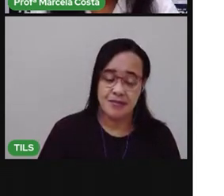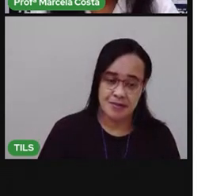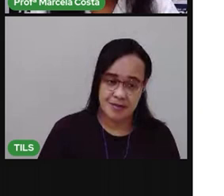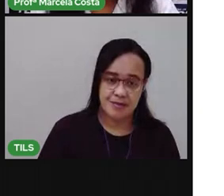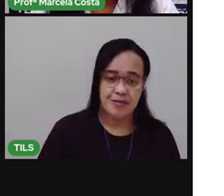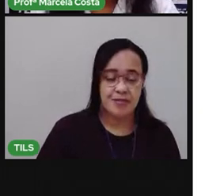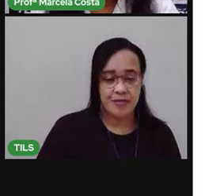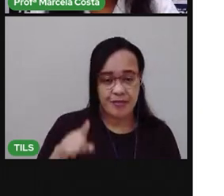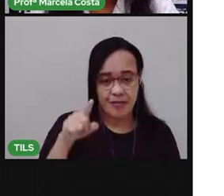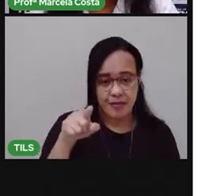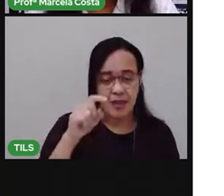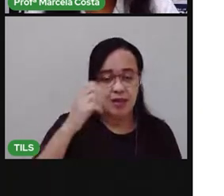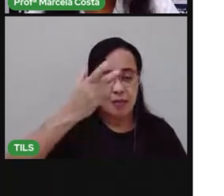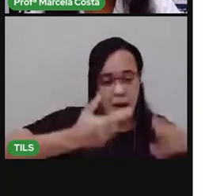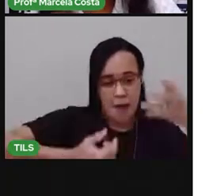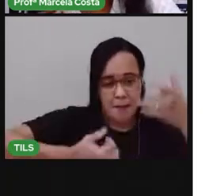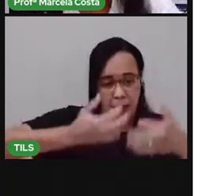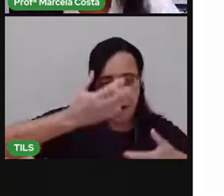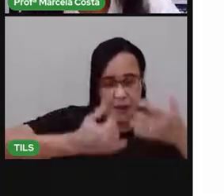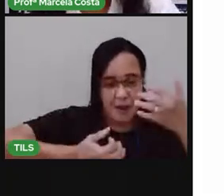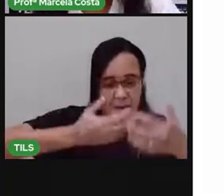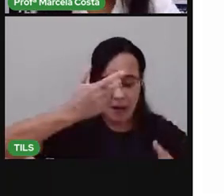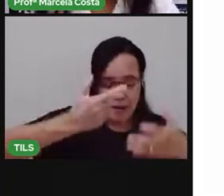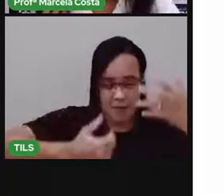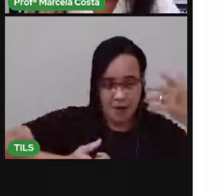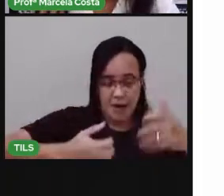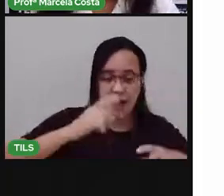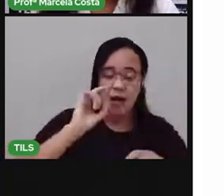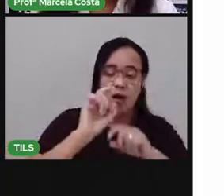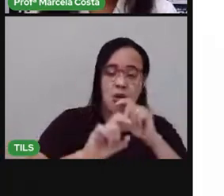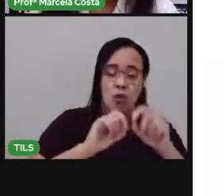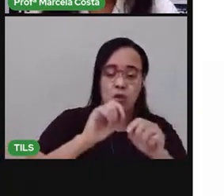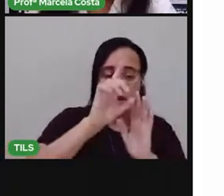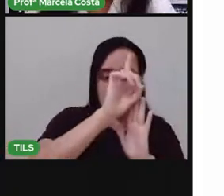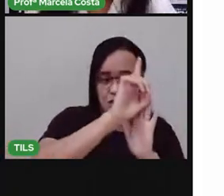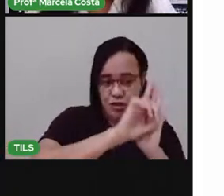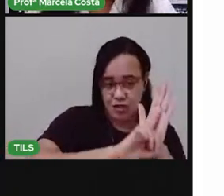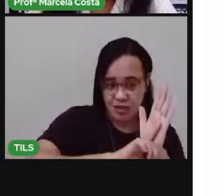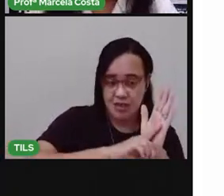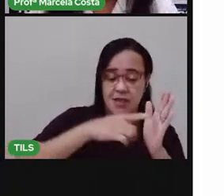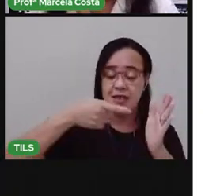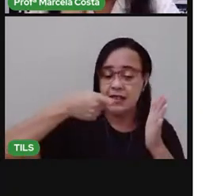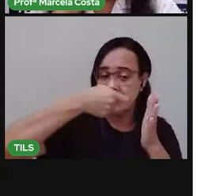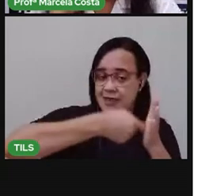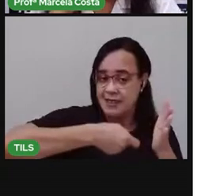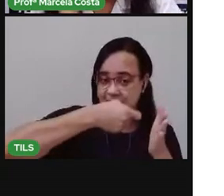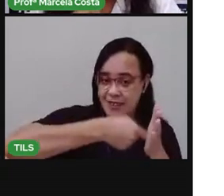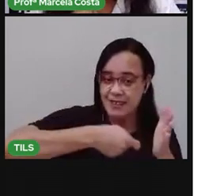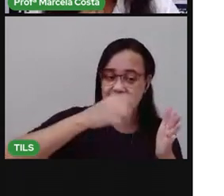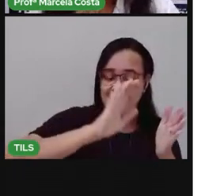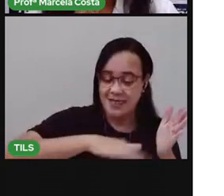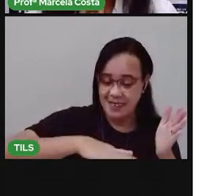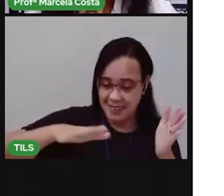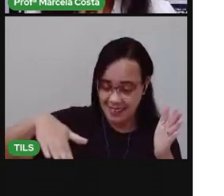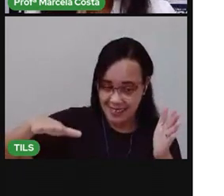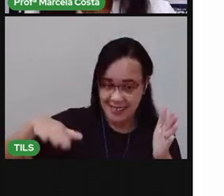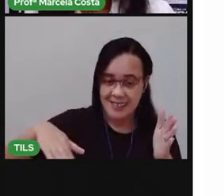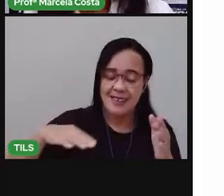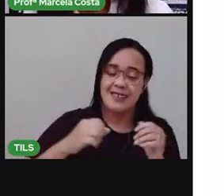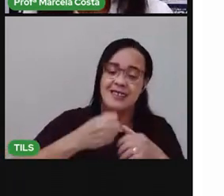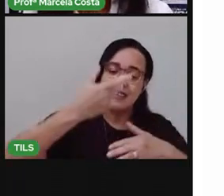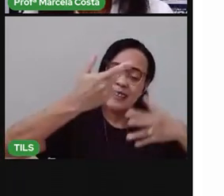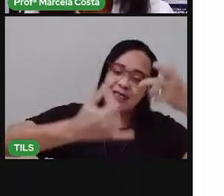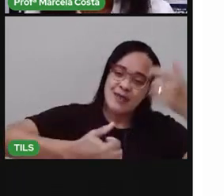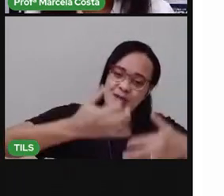Eu vou falar um pouco sobre os direitos e os deveres das crianças, contando pra vocês